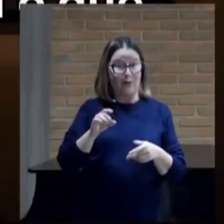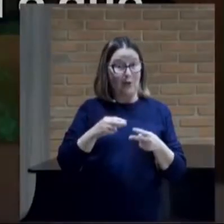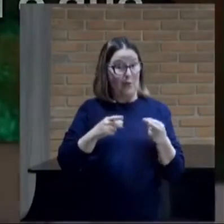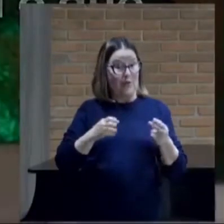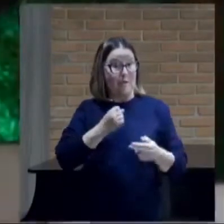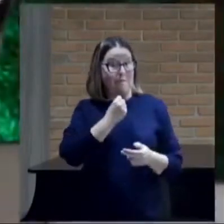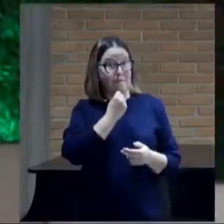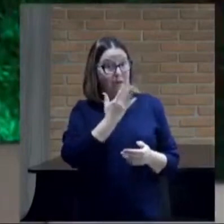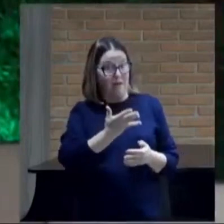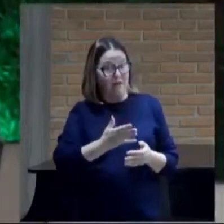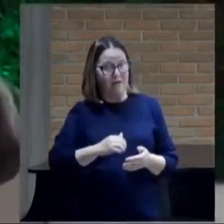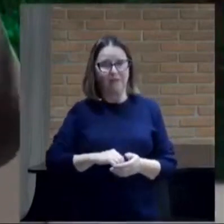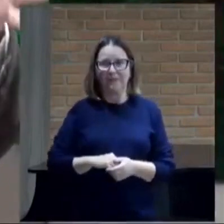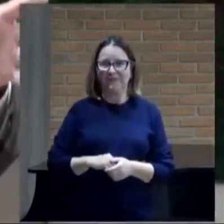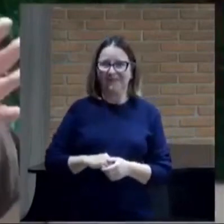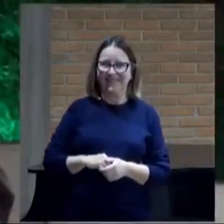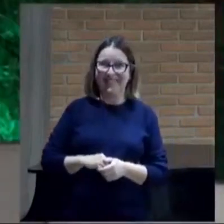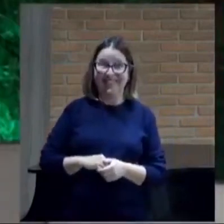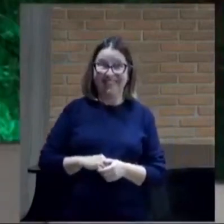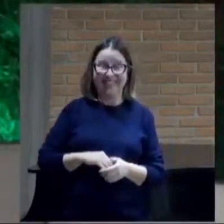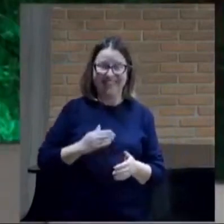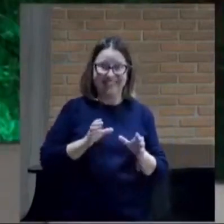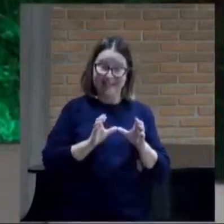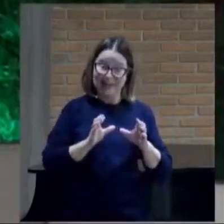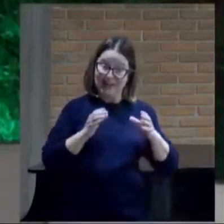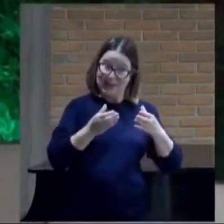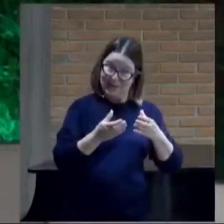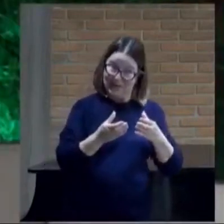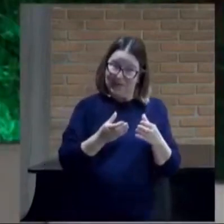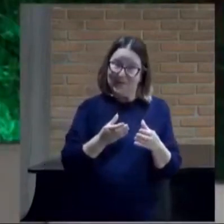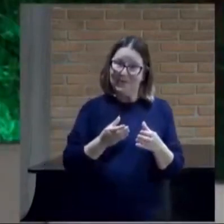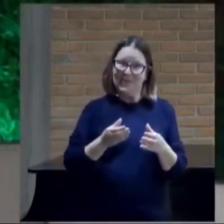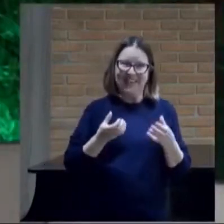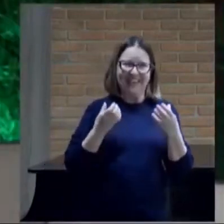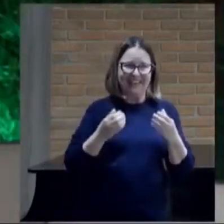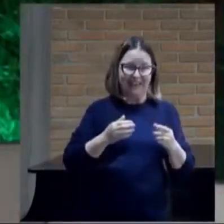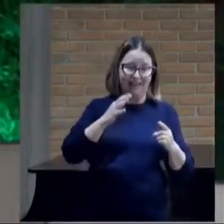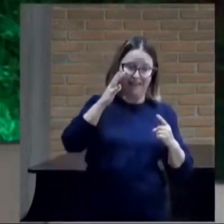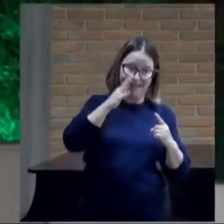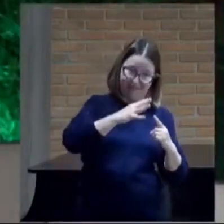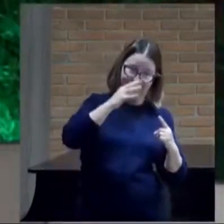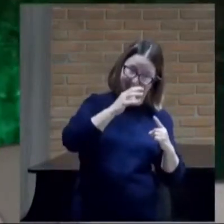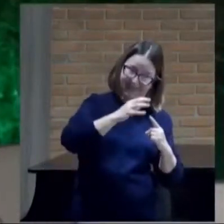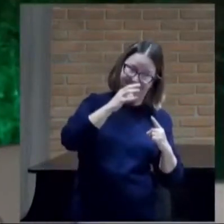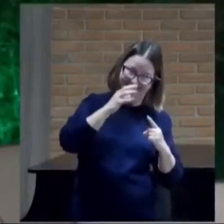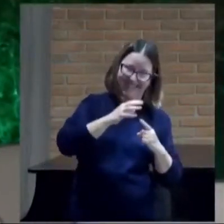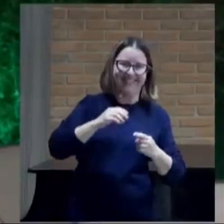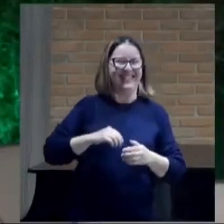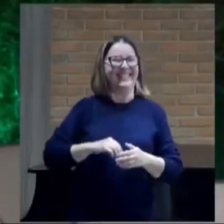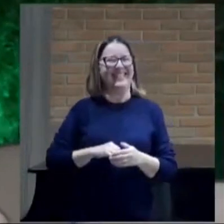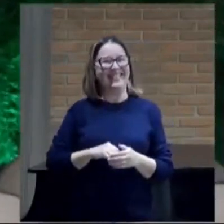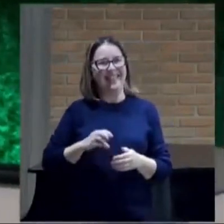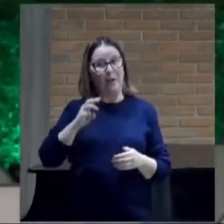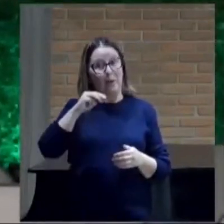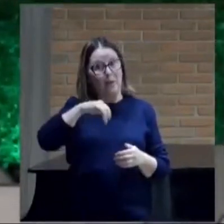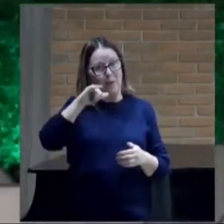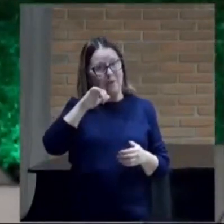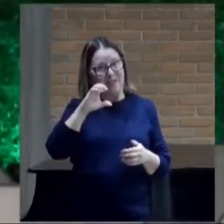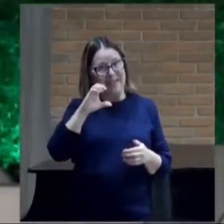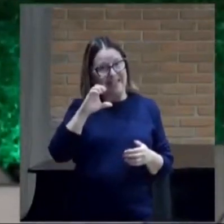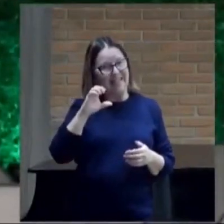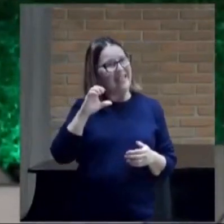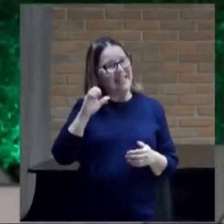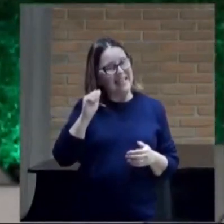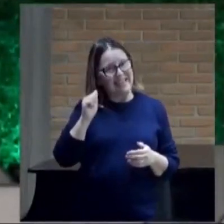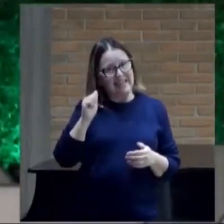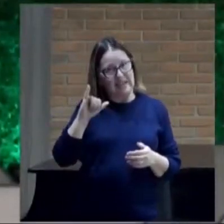Aí o sindicato já mandou lá o sindicalista e disse assim, olha, todos os profetas estão falando coisas